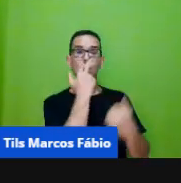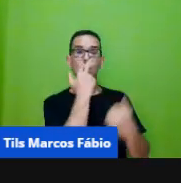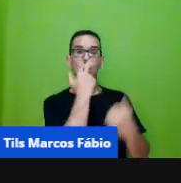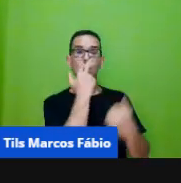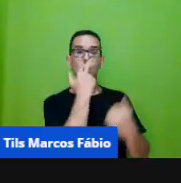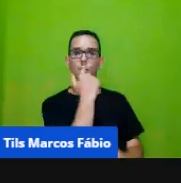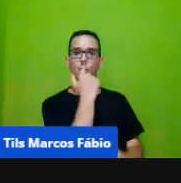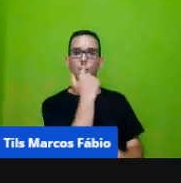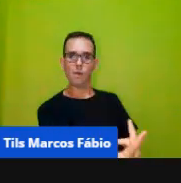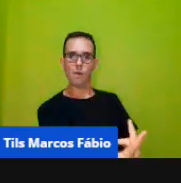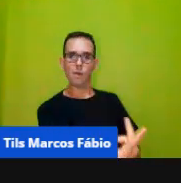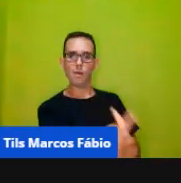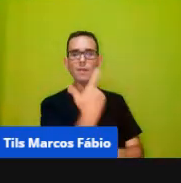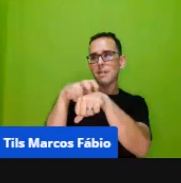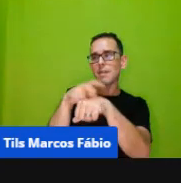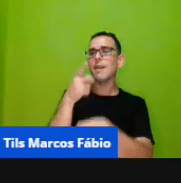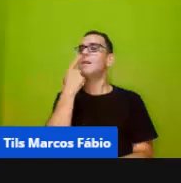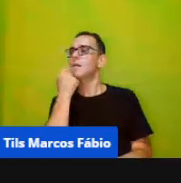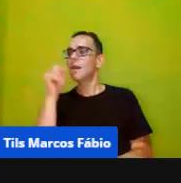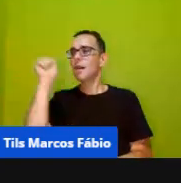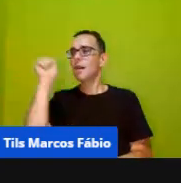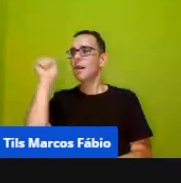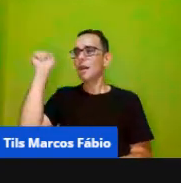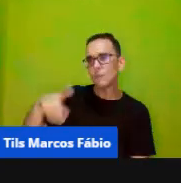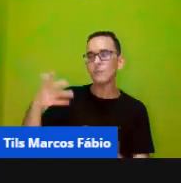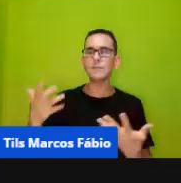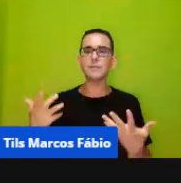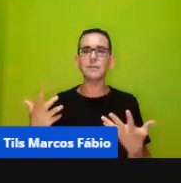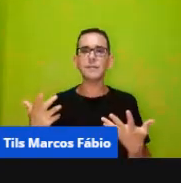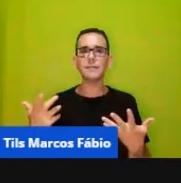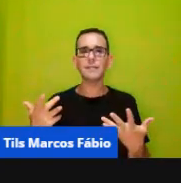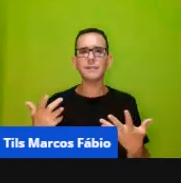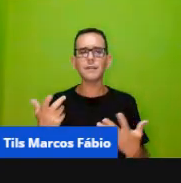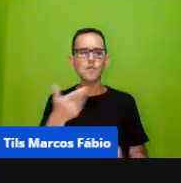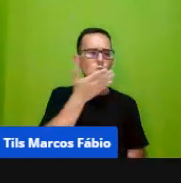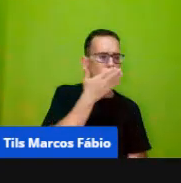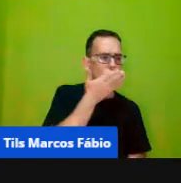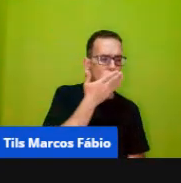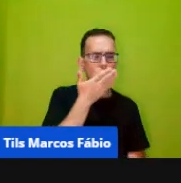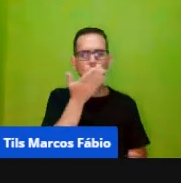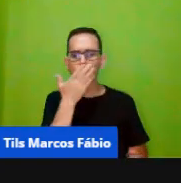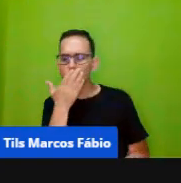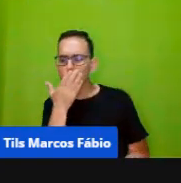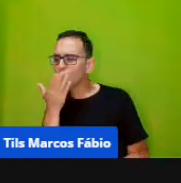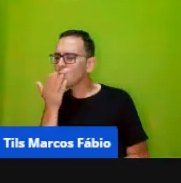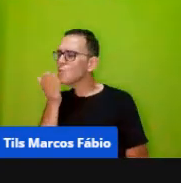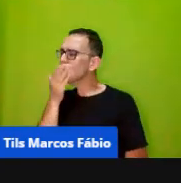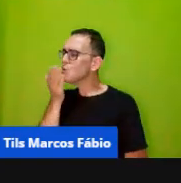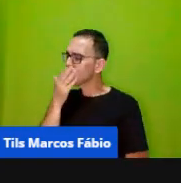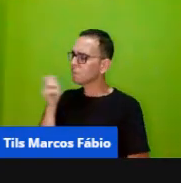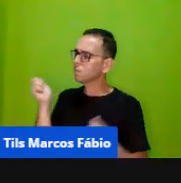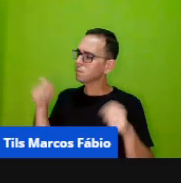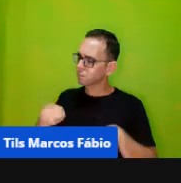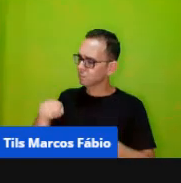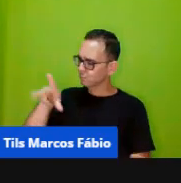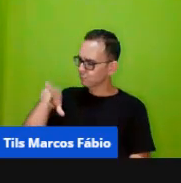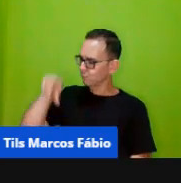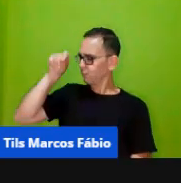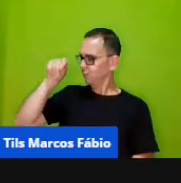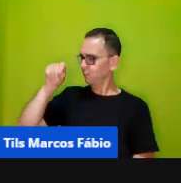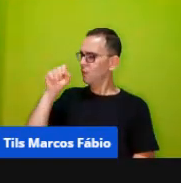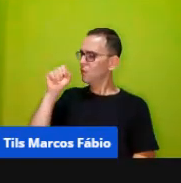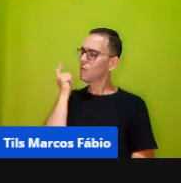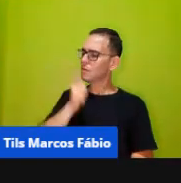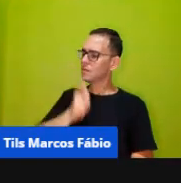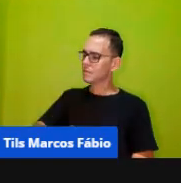vermelhas, azuis, e ele vai escolhendo quais propriedades ele prefere. Ele vai entender, por exemplo, que